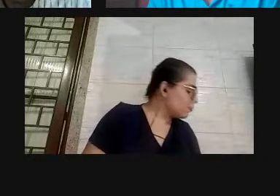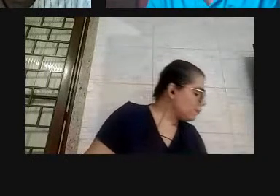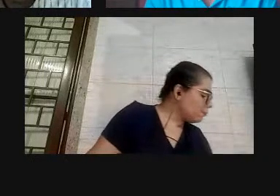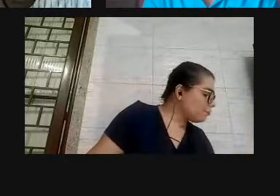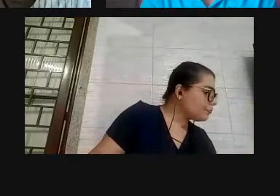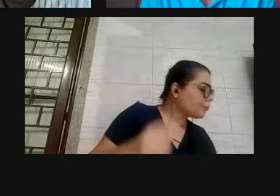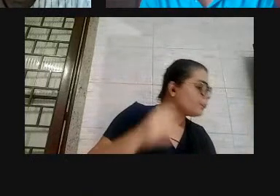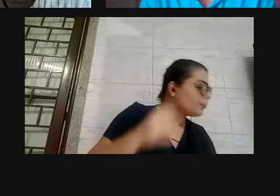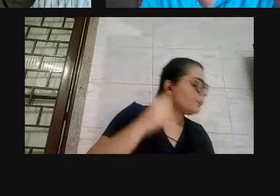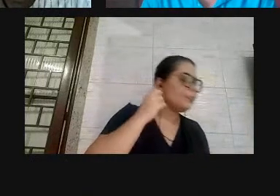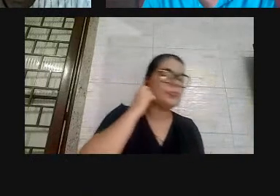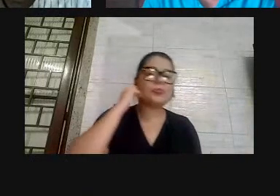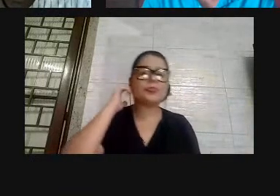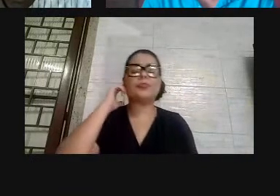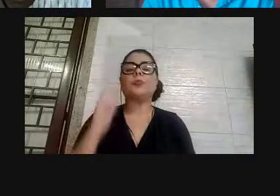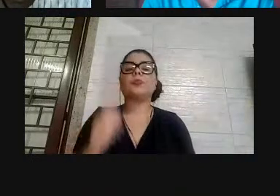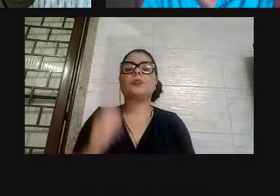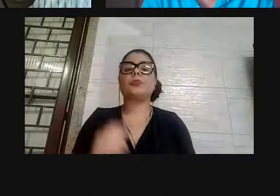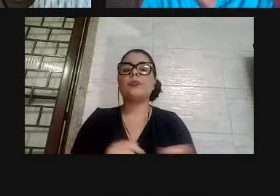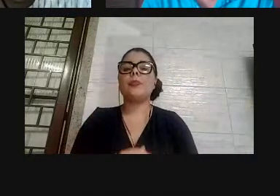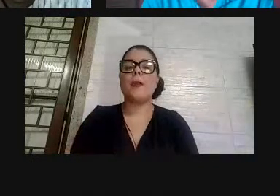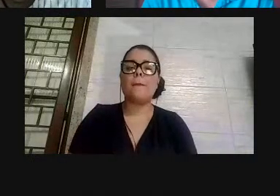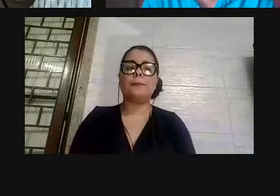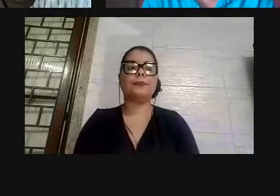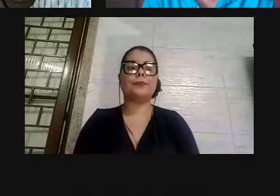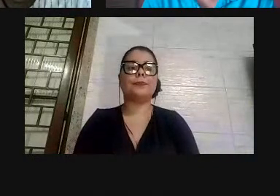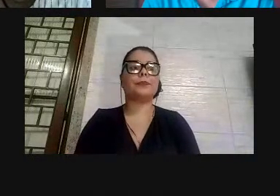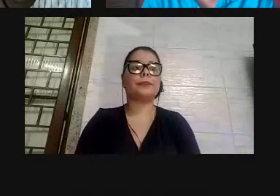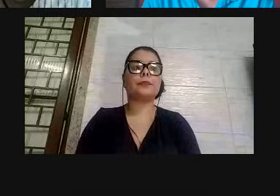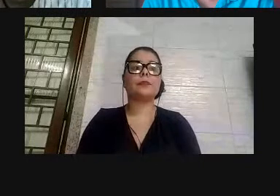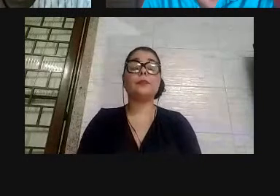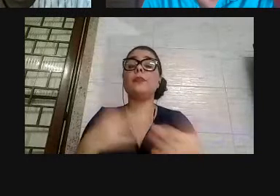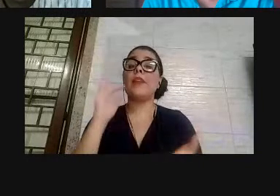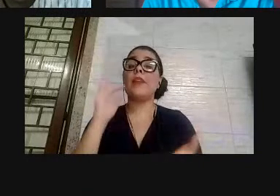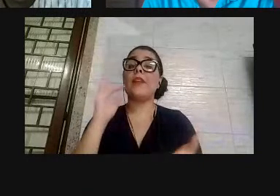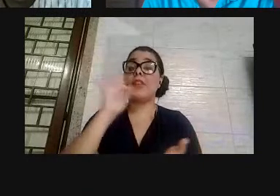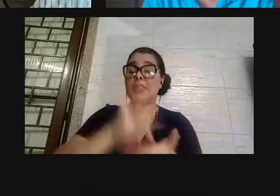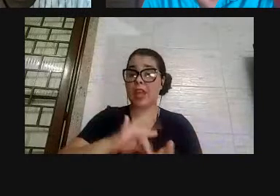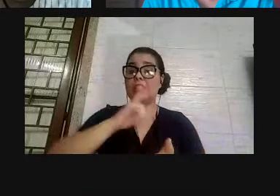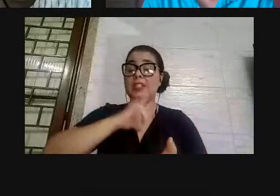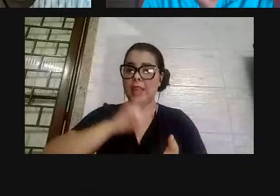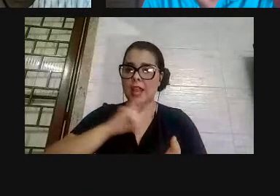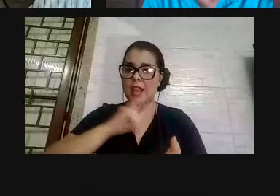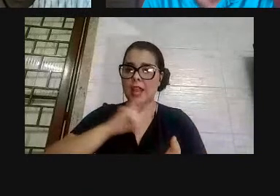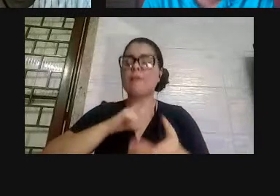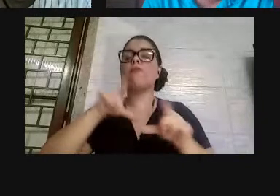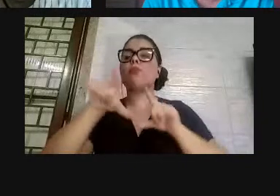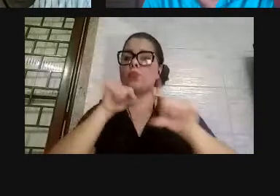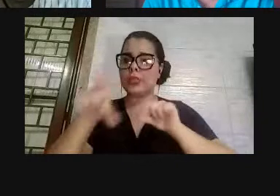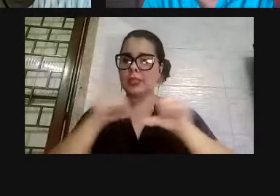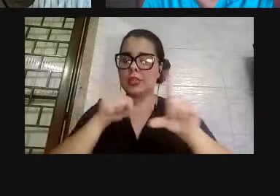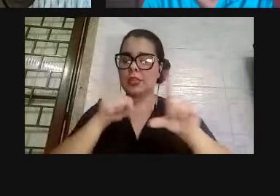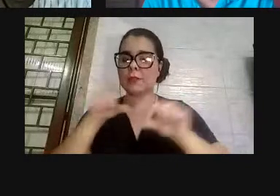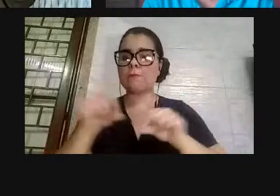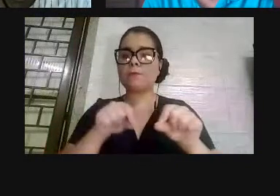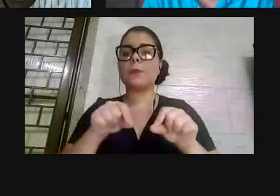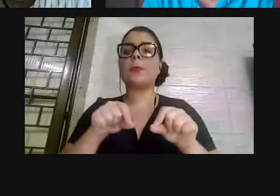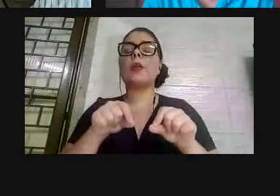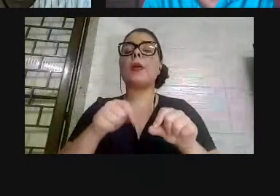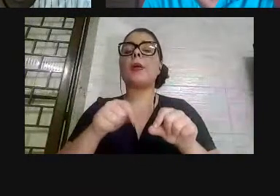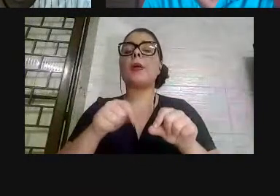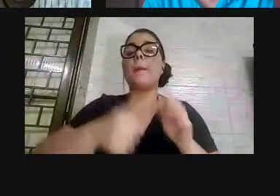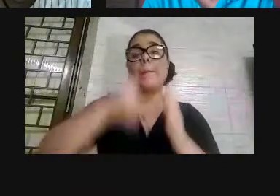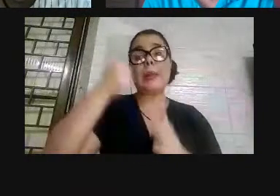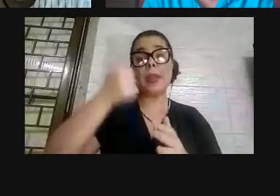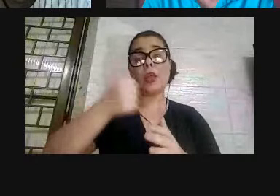Pode ser você, Bolsa Bóia. Pode ser você. Na verdade, houve um processo seletivo, houve a informação em todas as